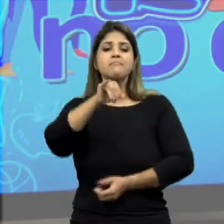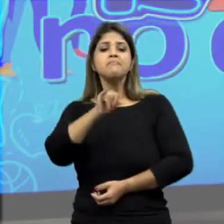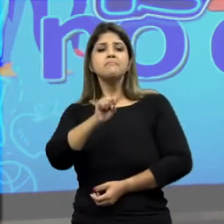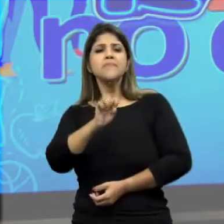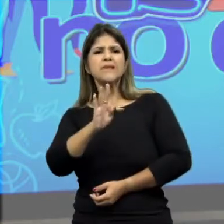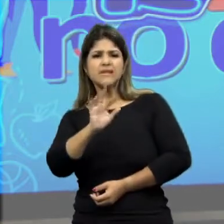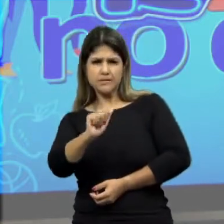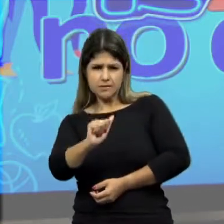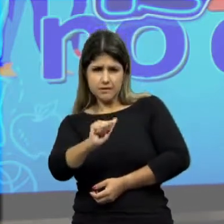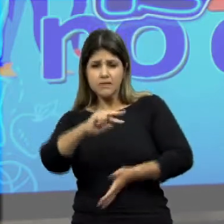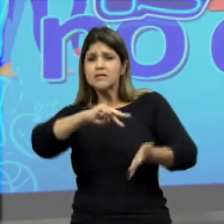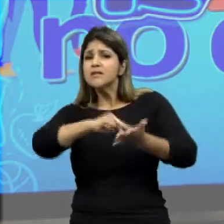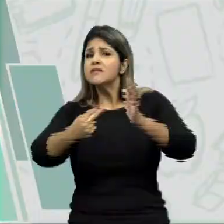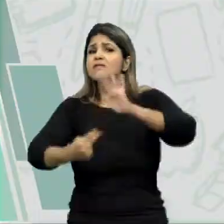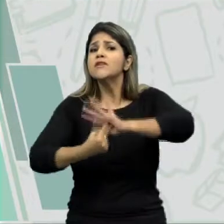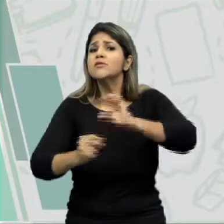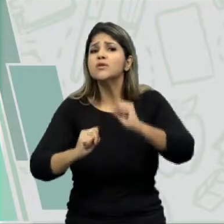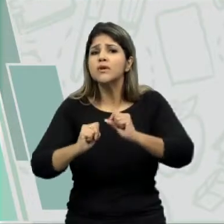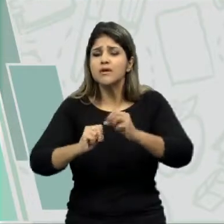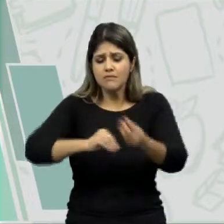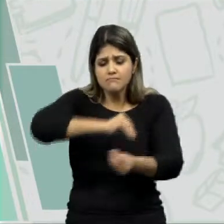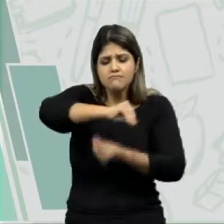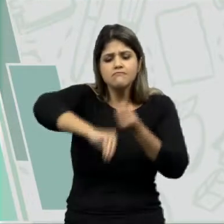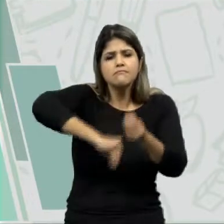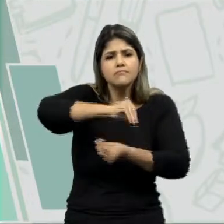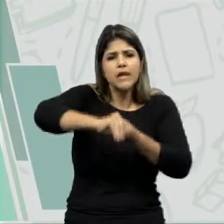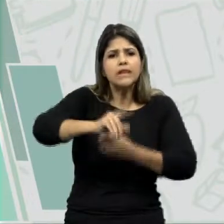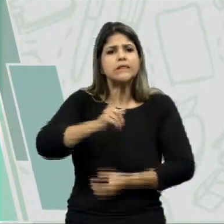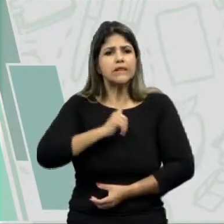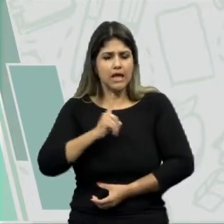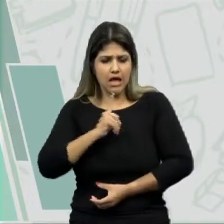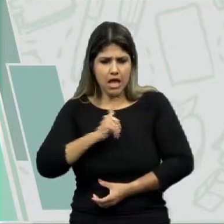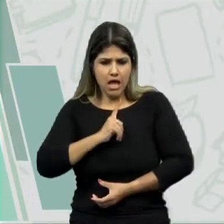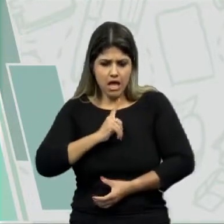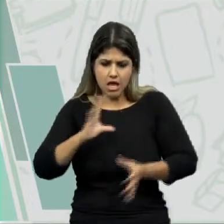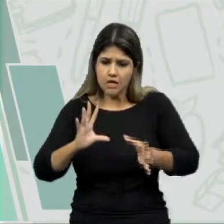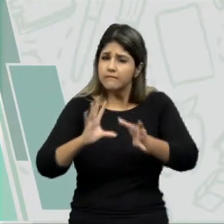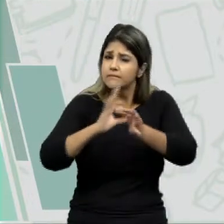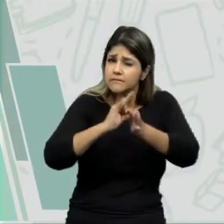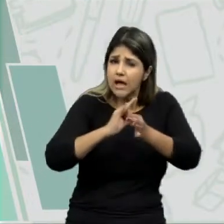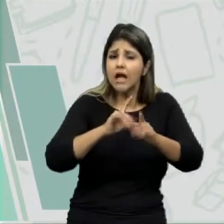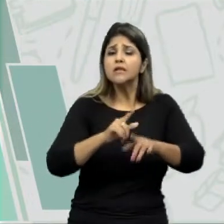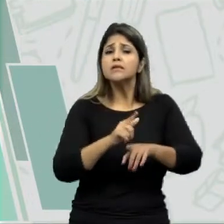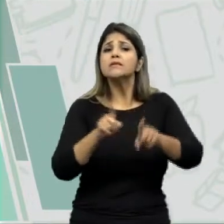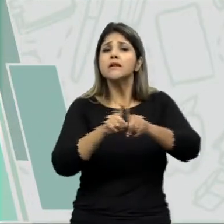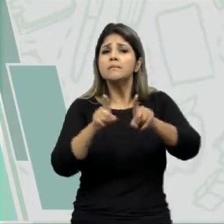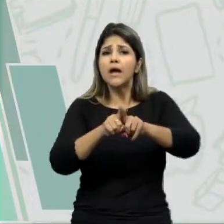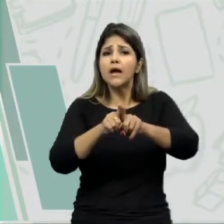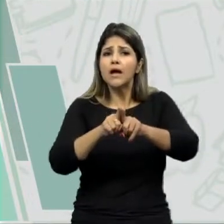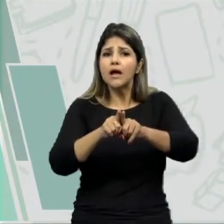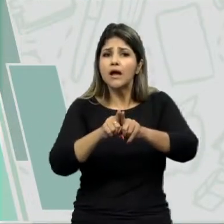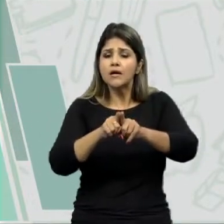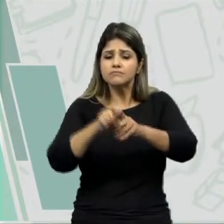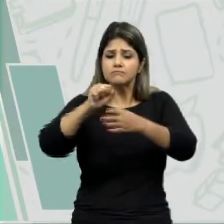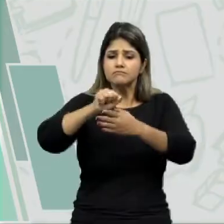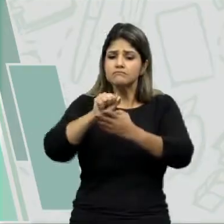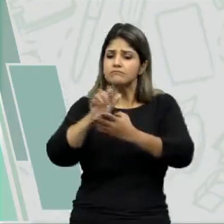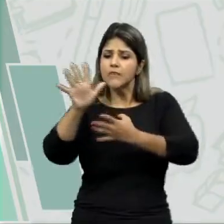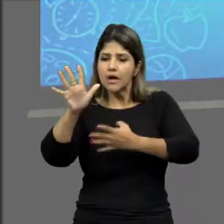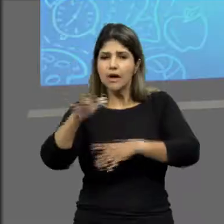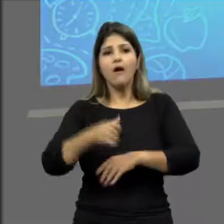o nome já tá contando pra você. Se a cadeia é mista, é porque ela vai ter uma parte que é fechada e uma parte que é o quê?